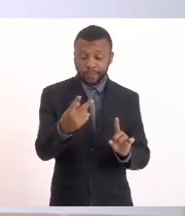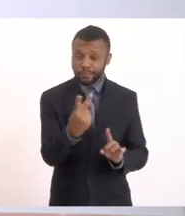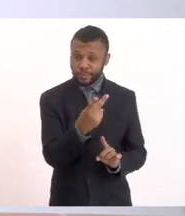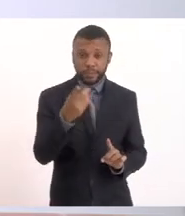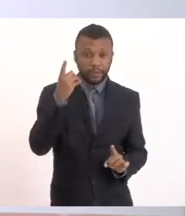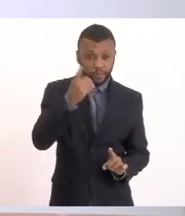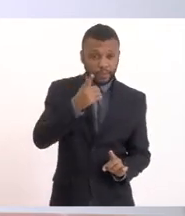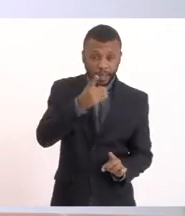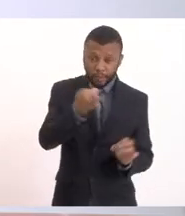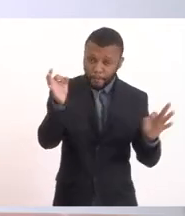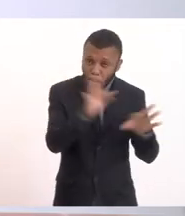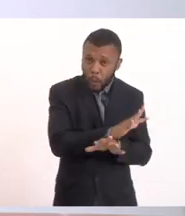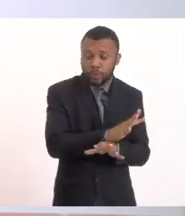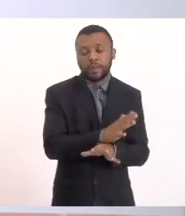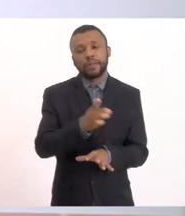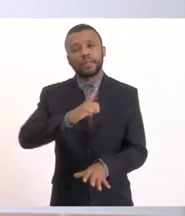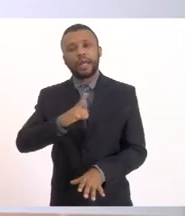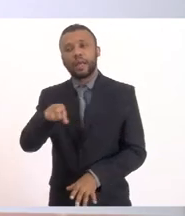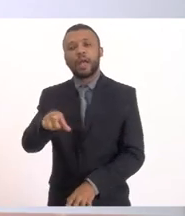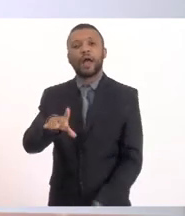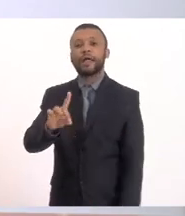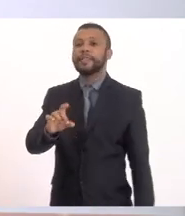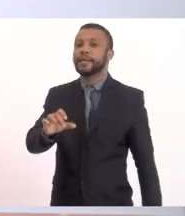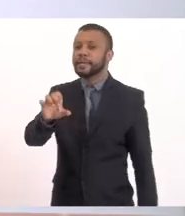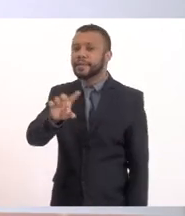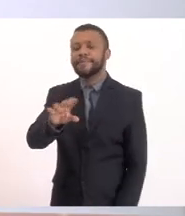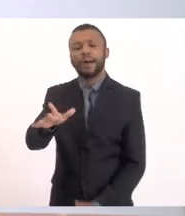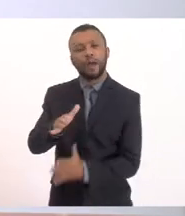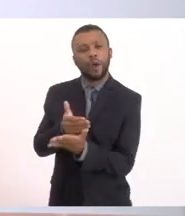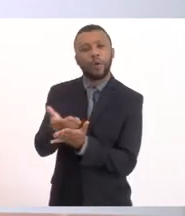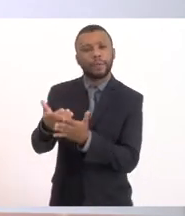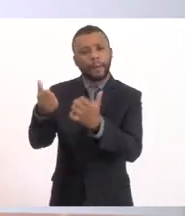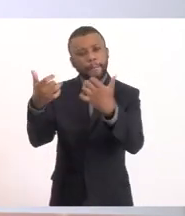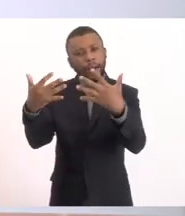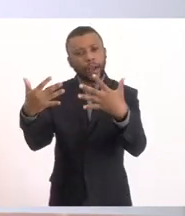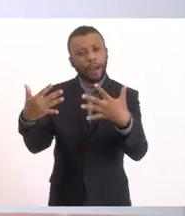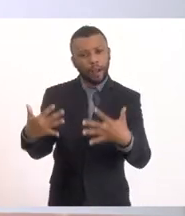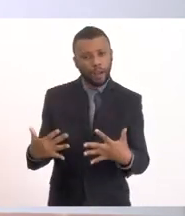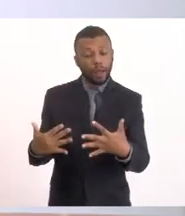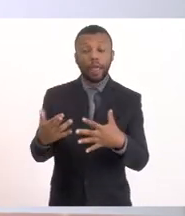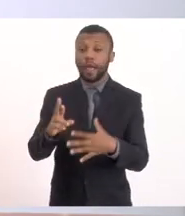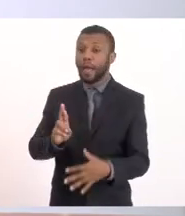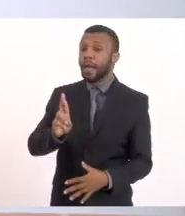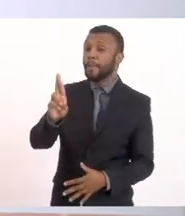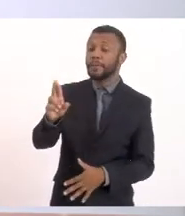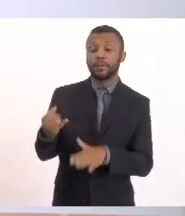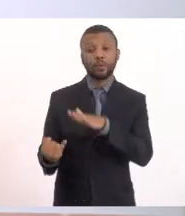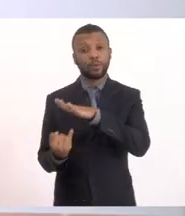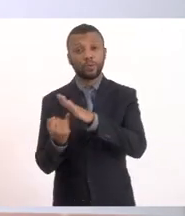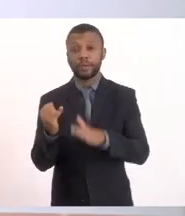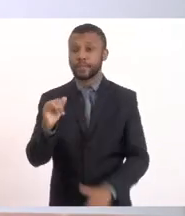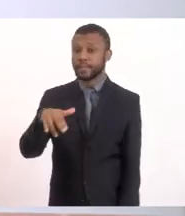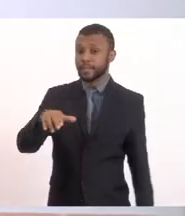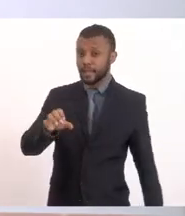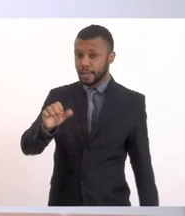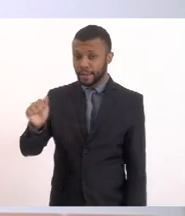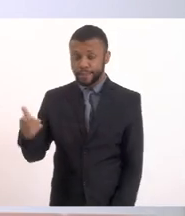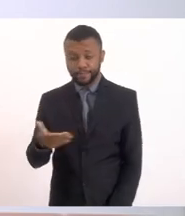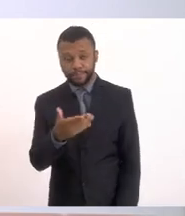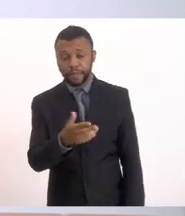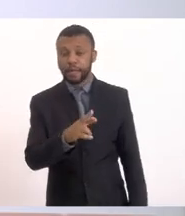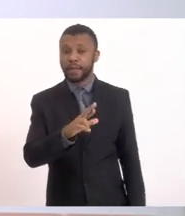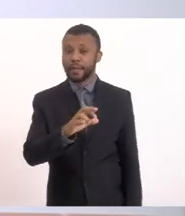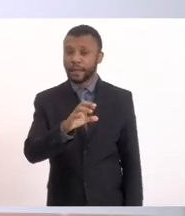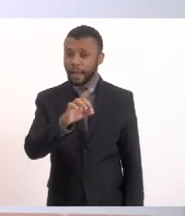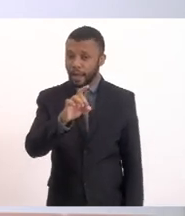a doutora Deise para fazer a sua explanação representando o INEA. Deputado Pedro Ricardo, deputado Marta